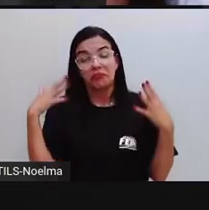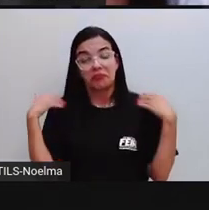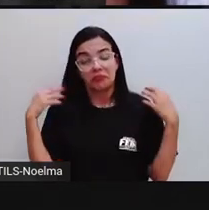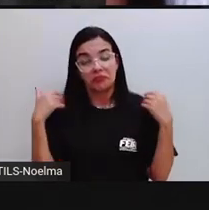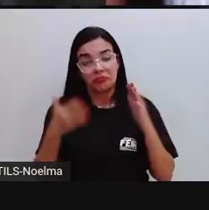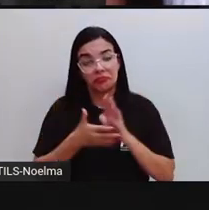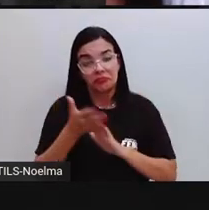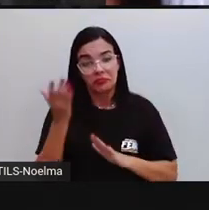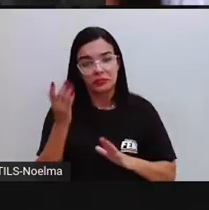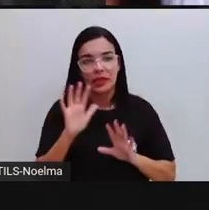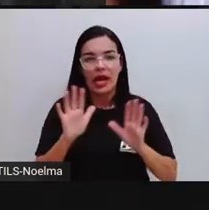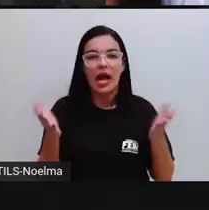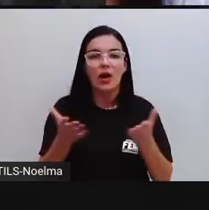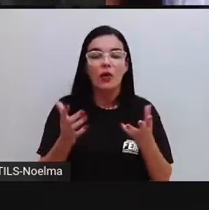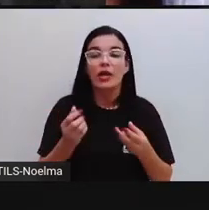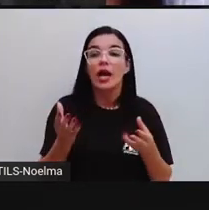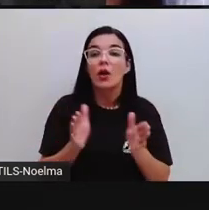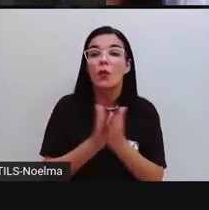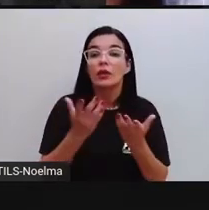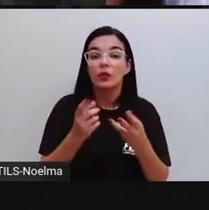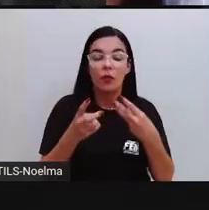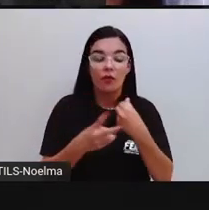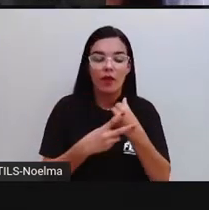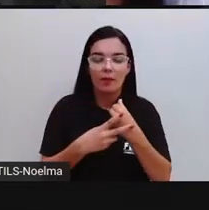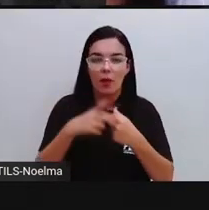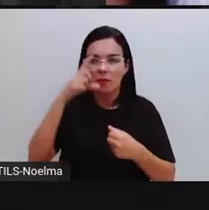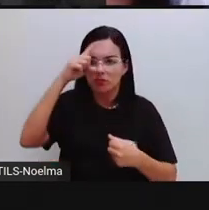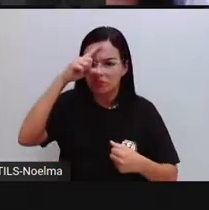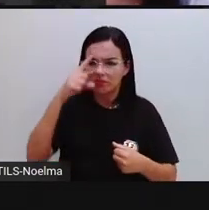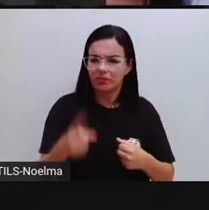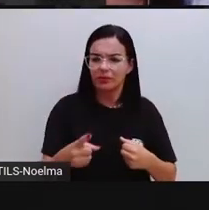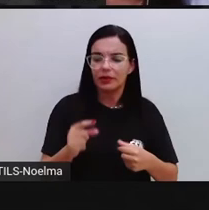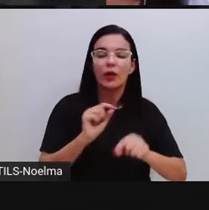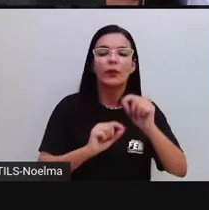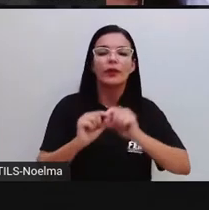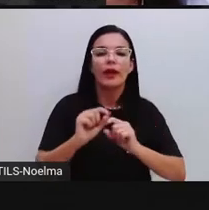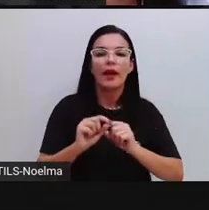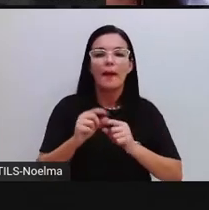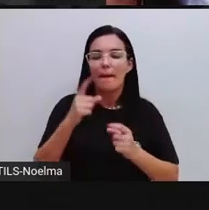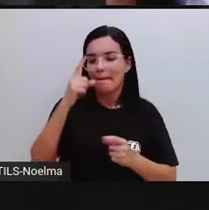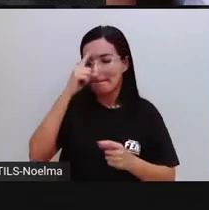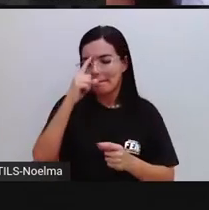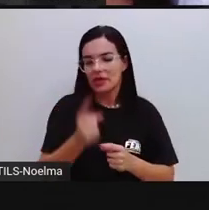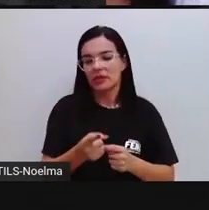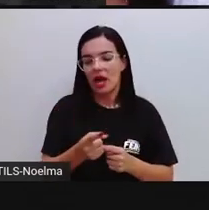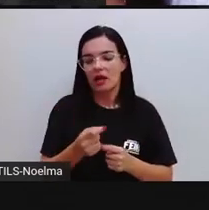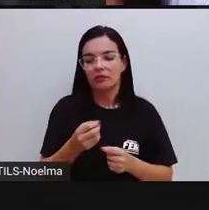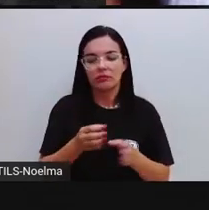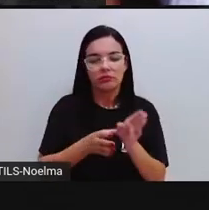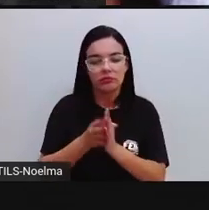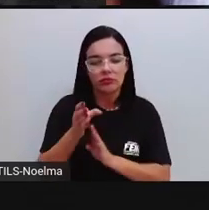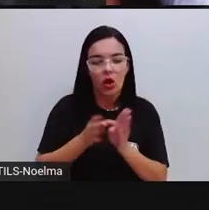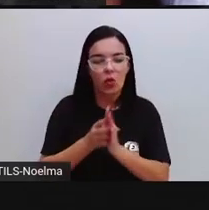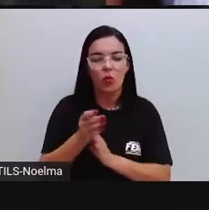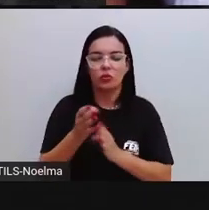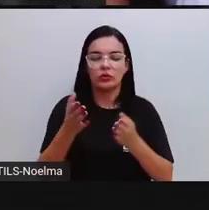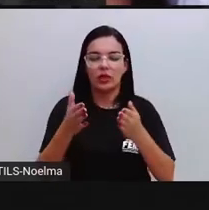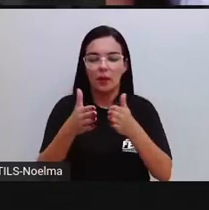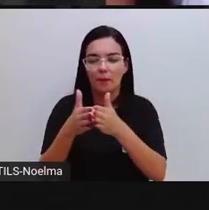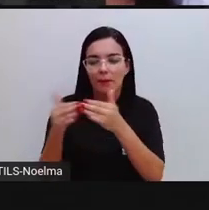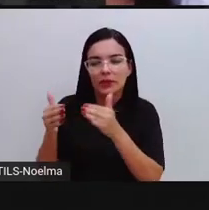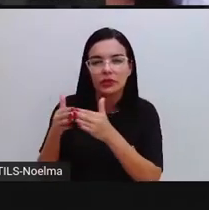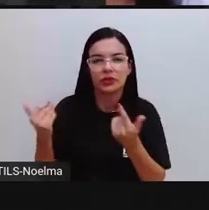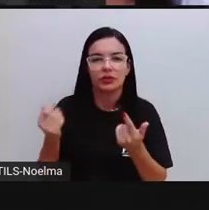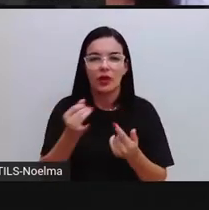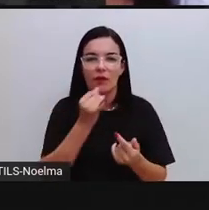E quando é o verbo está no modo imperativo? Quando ele indica uma ordem, indica um pedido. E